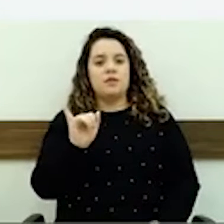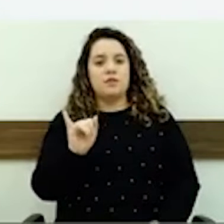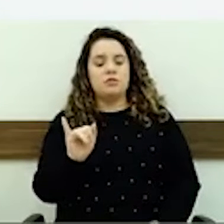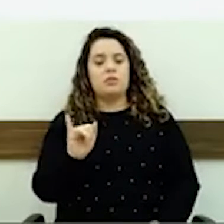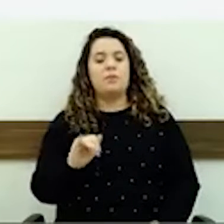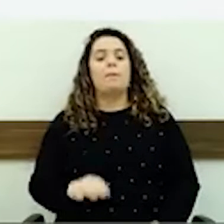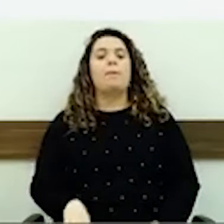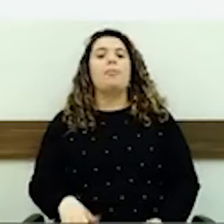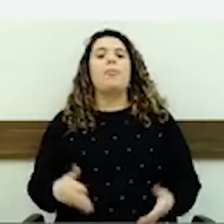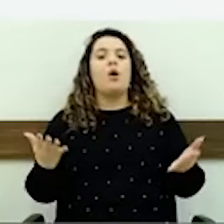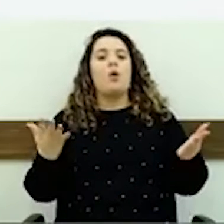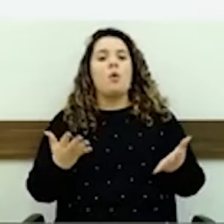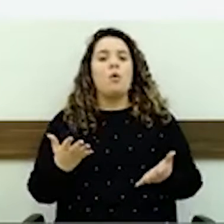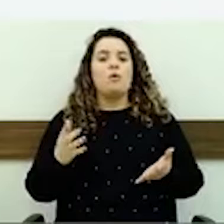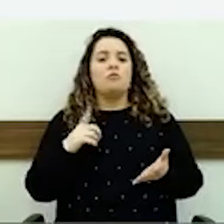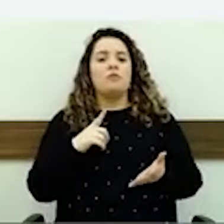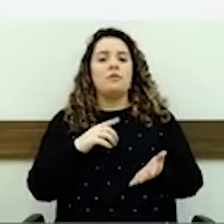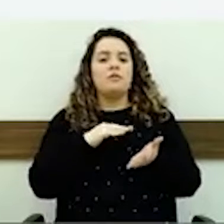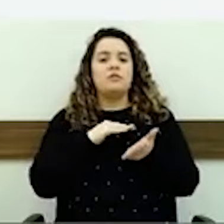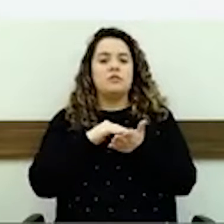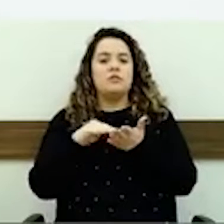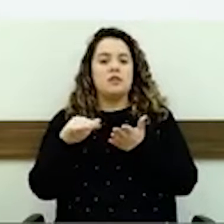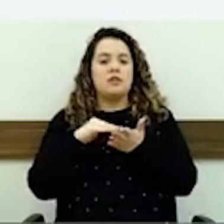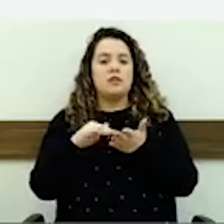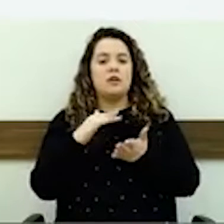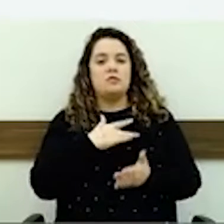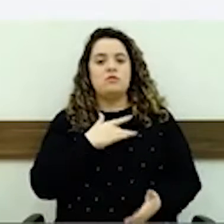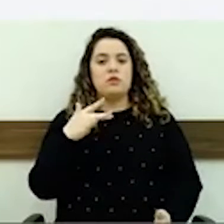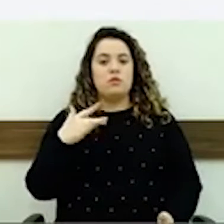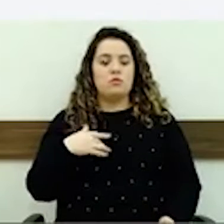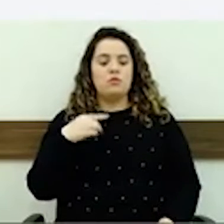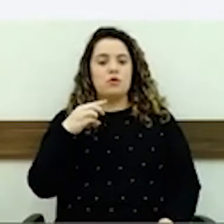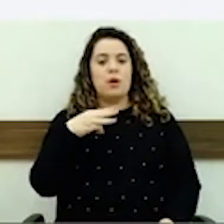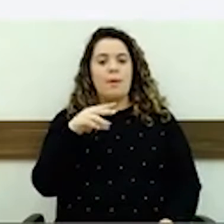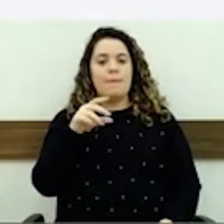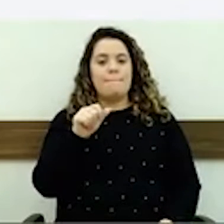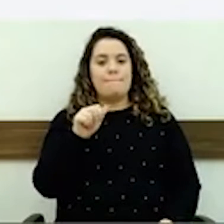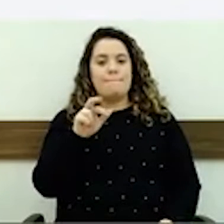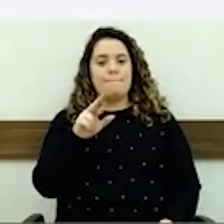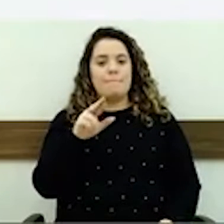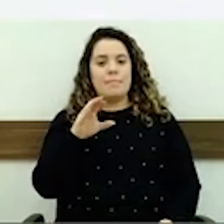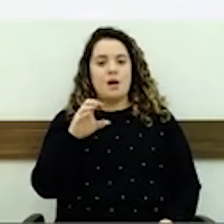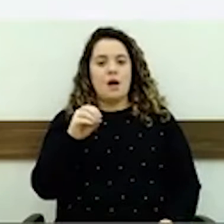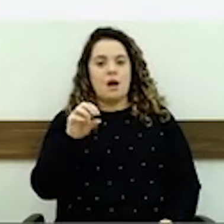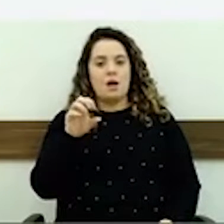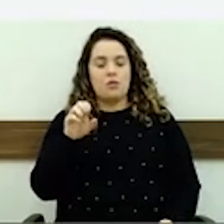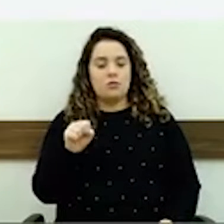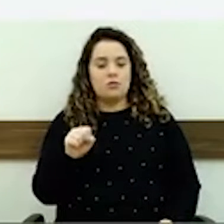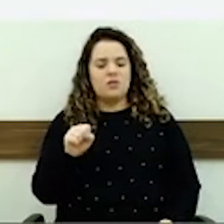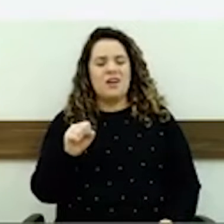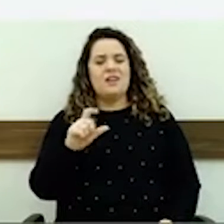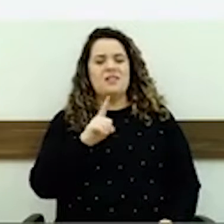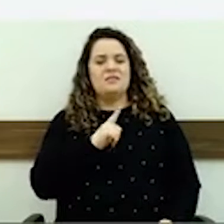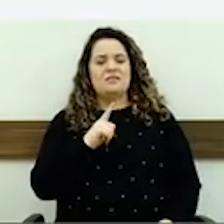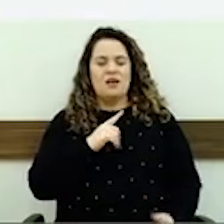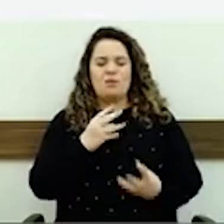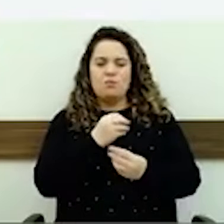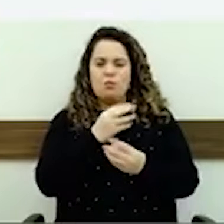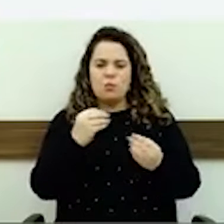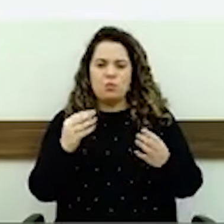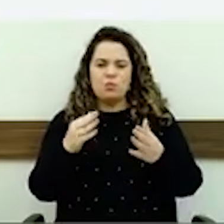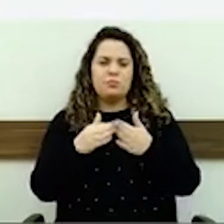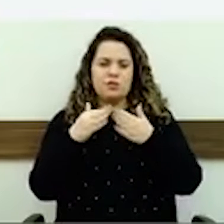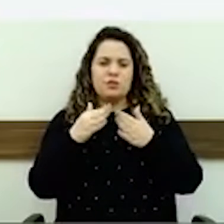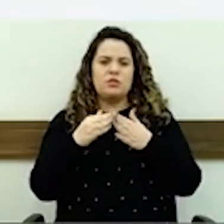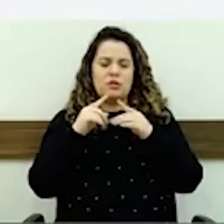de Saúde, o Marcos Rigolon, muitas demandas, muitas reclamações recebi ali